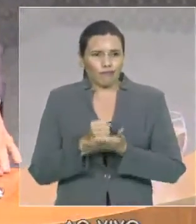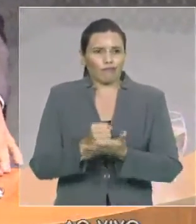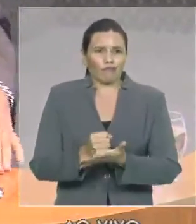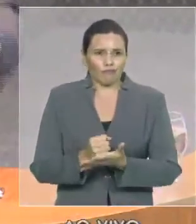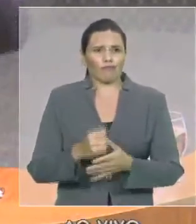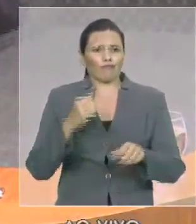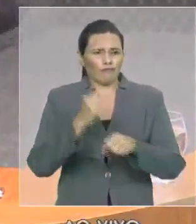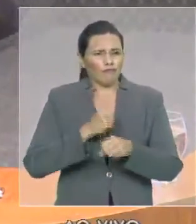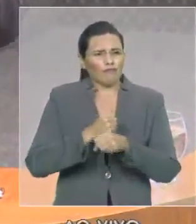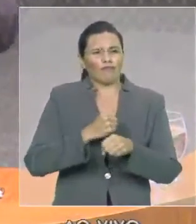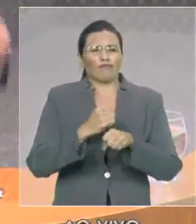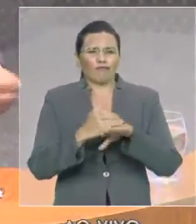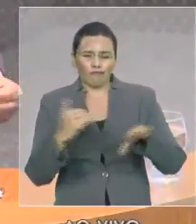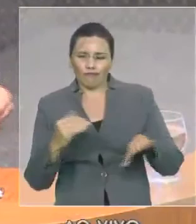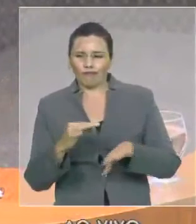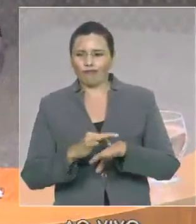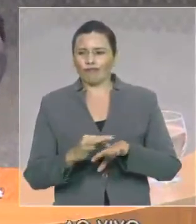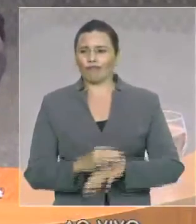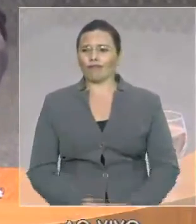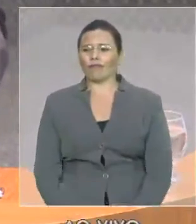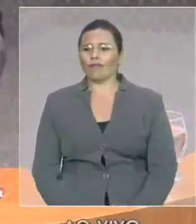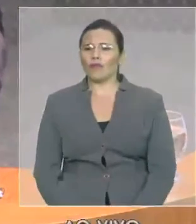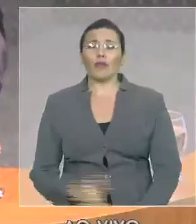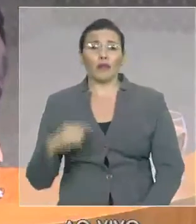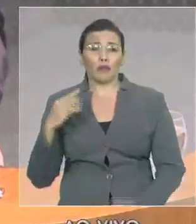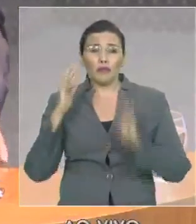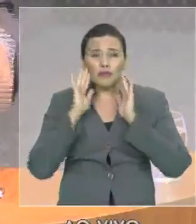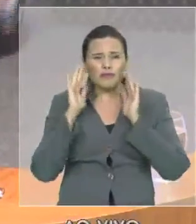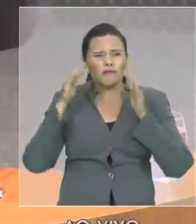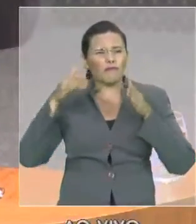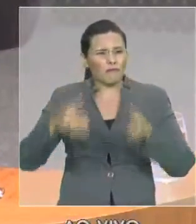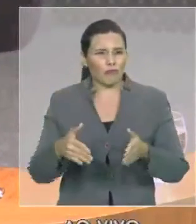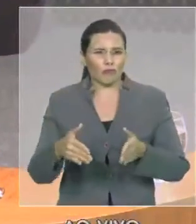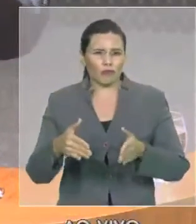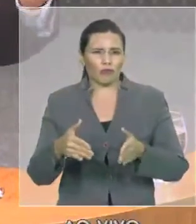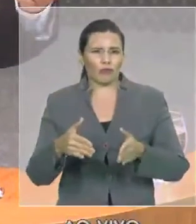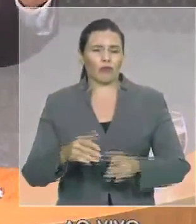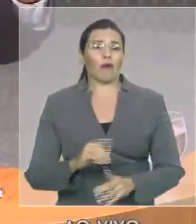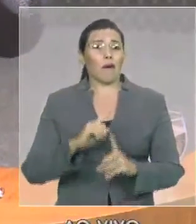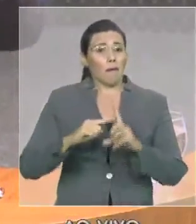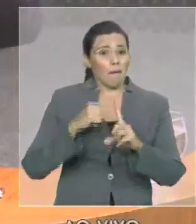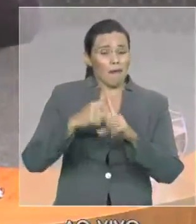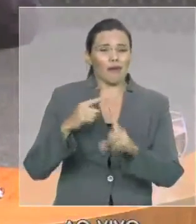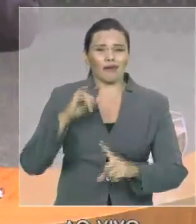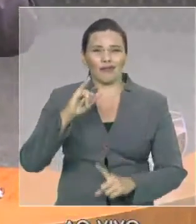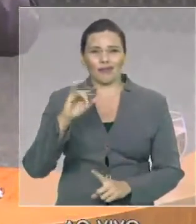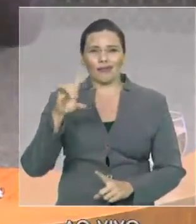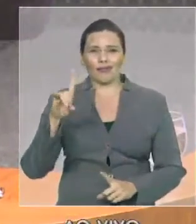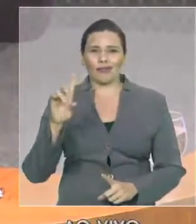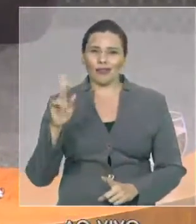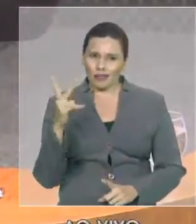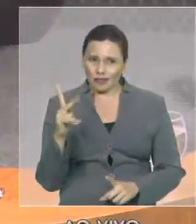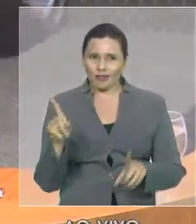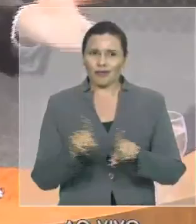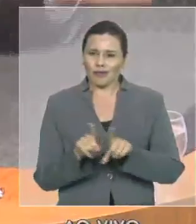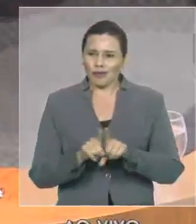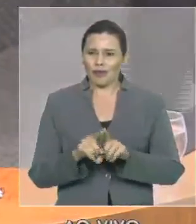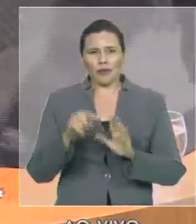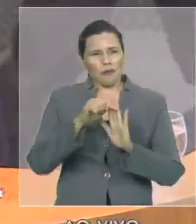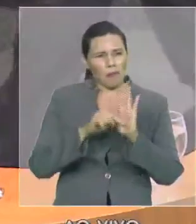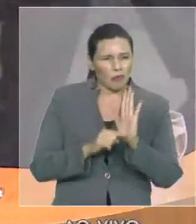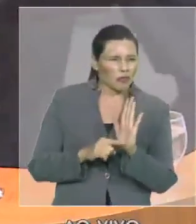todos os programas prioritários acima abordados tais como Mais IDH convido a todas as senhoras e senhores